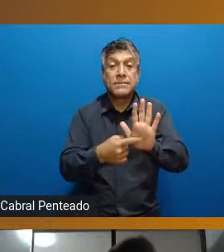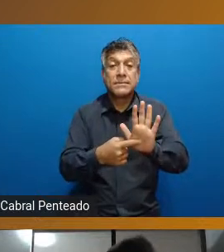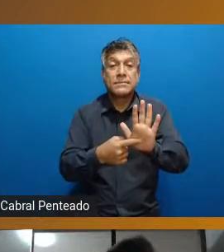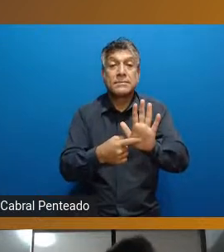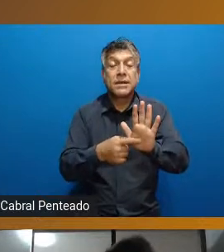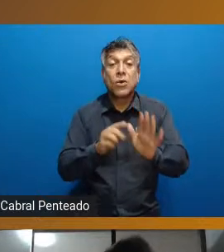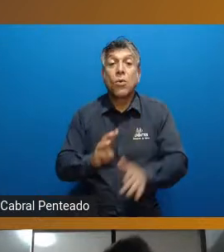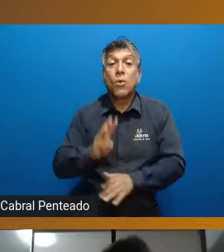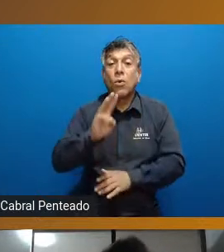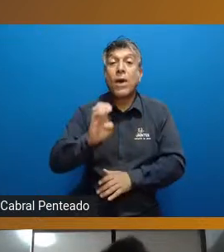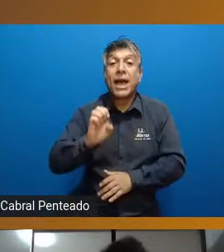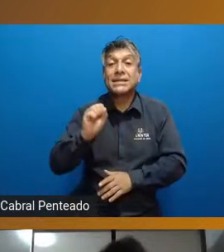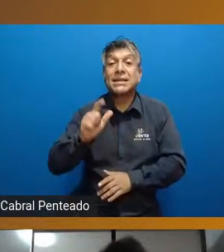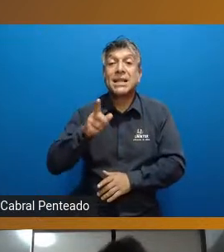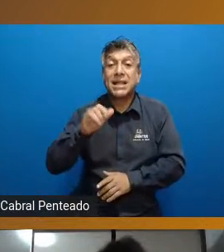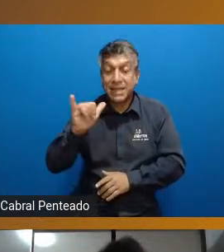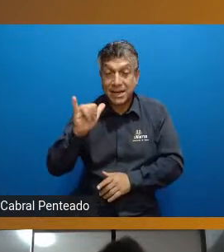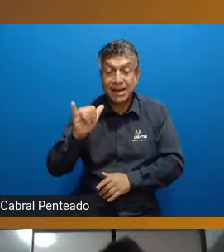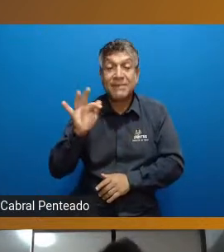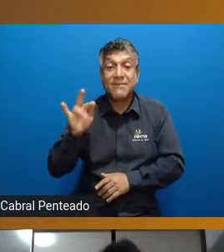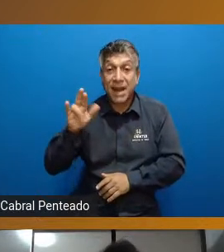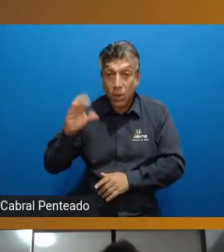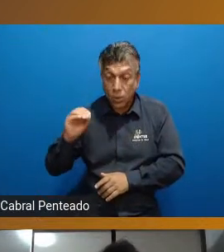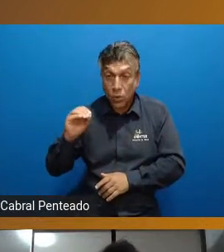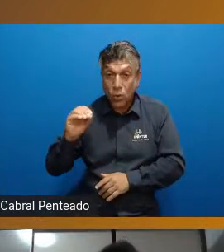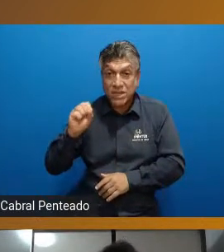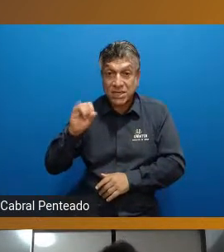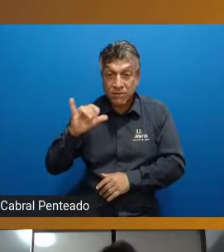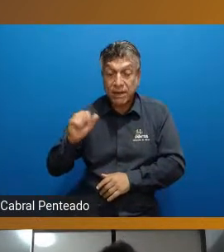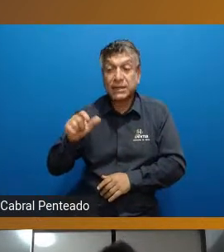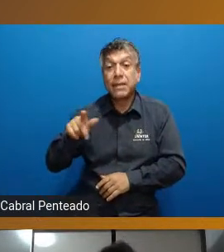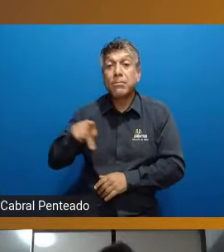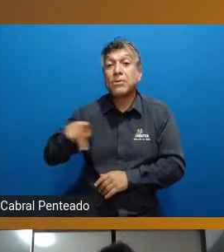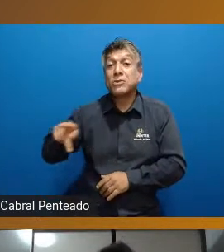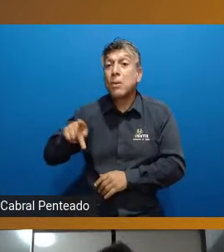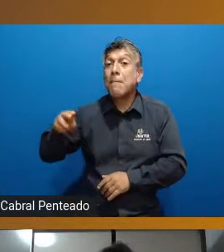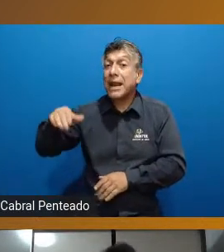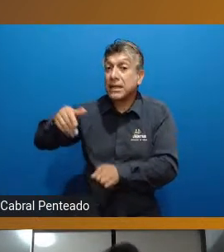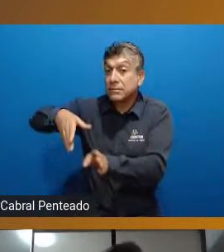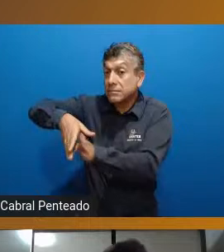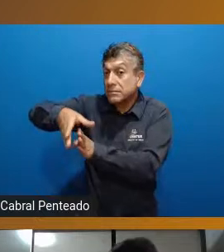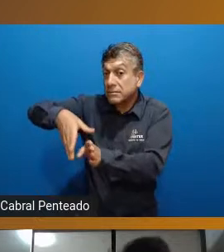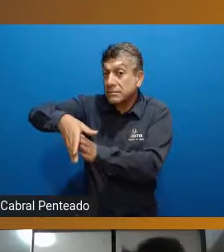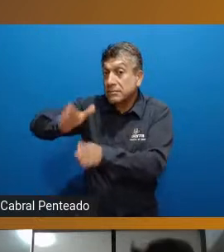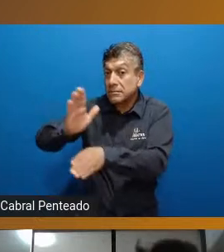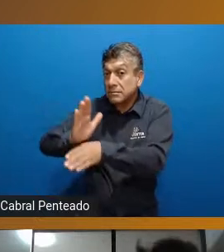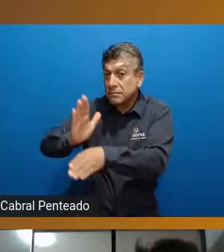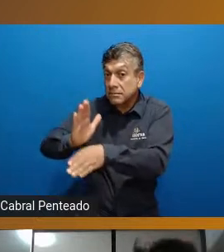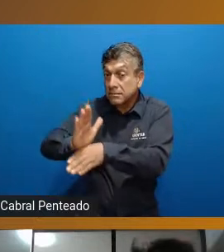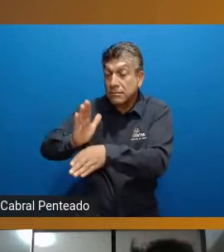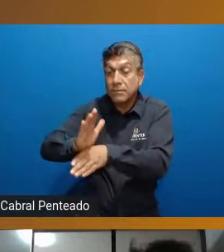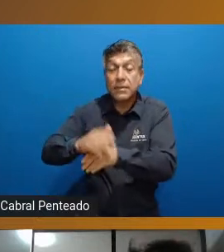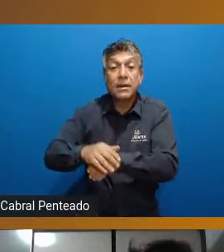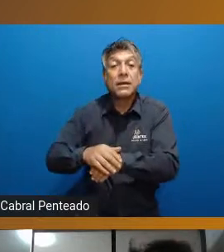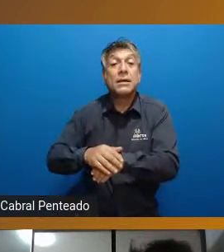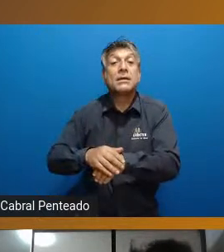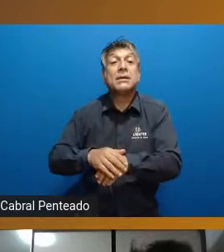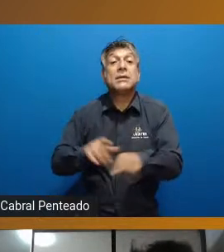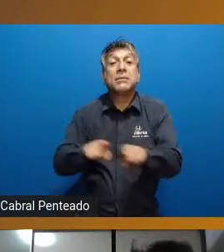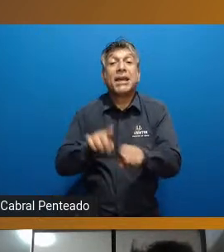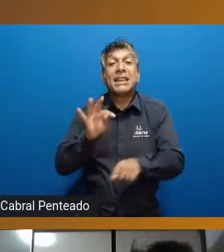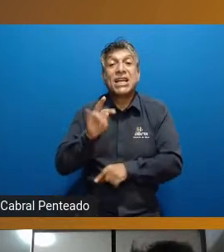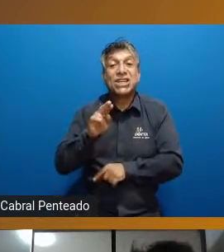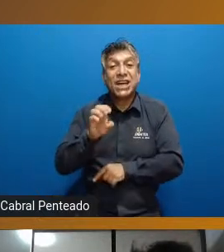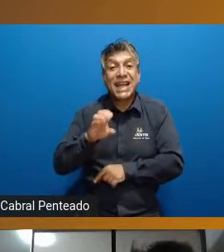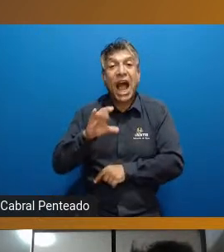Wesley Franco da Silva, que teve orientação da professora Marina, Toscano Ágio, e Tatiana e Calvi,